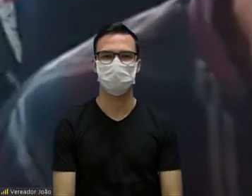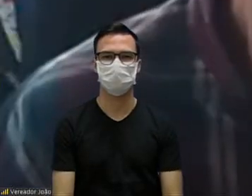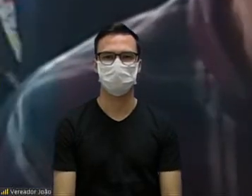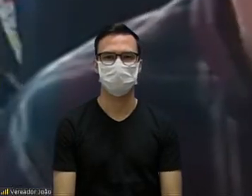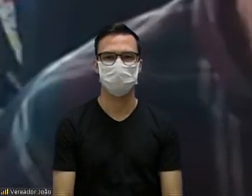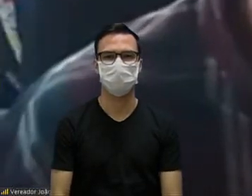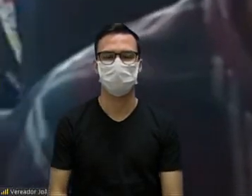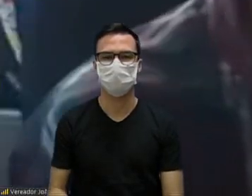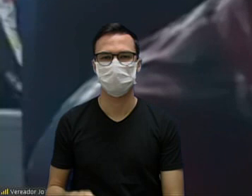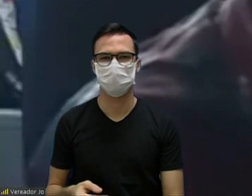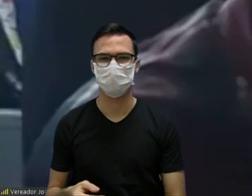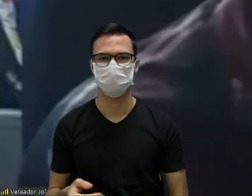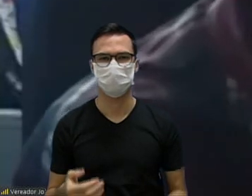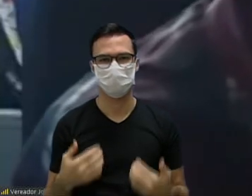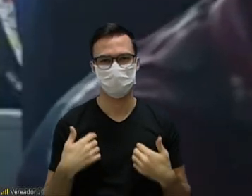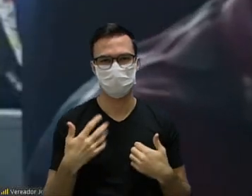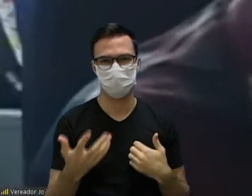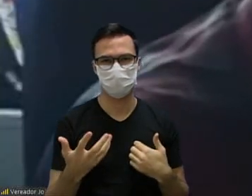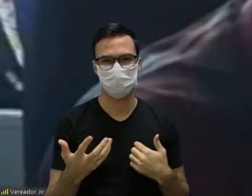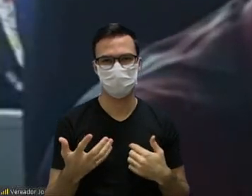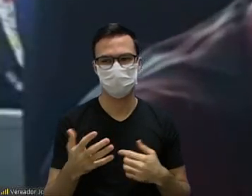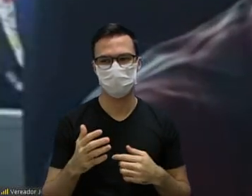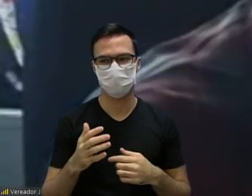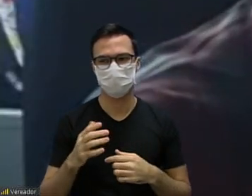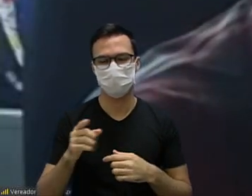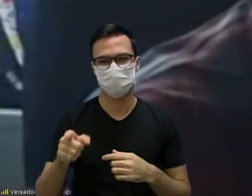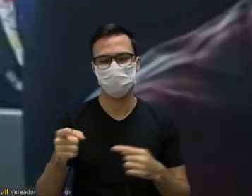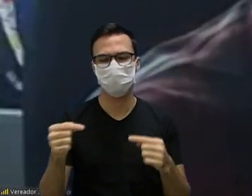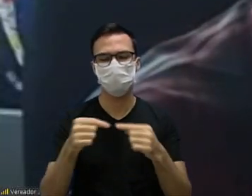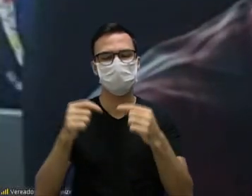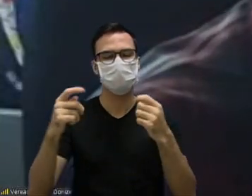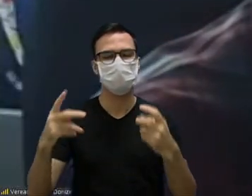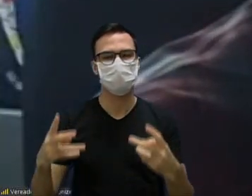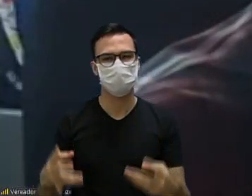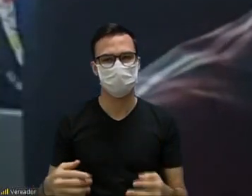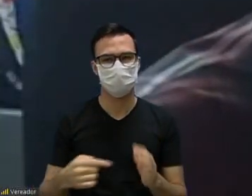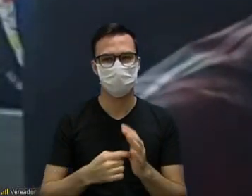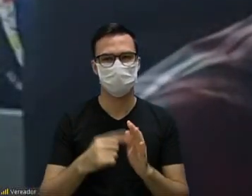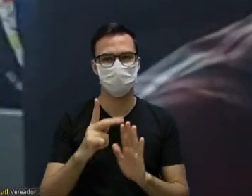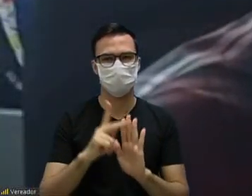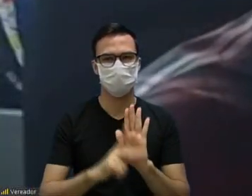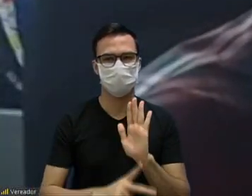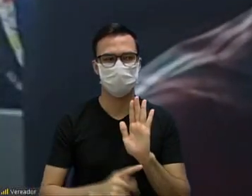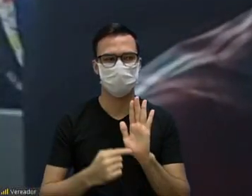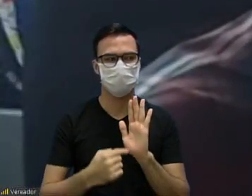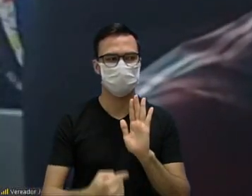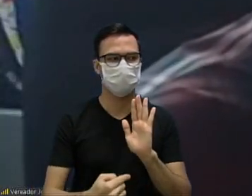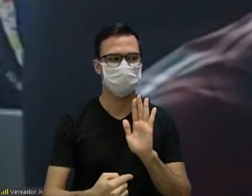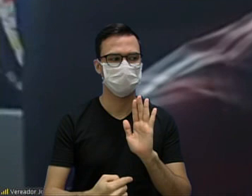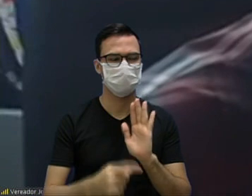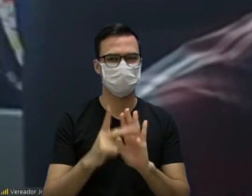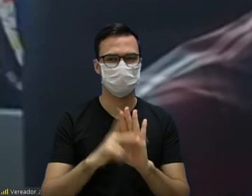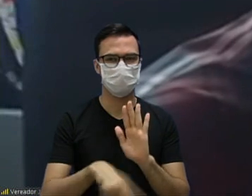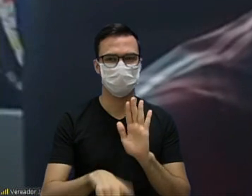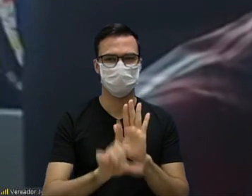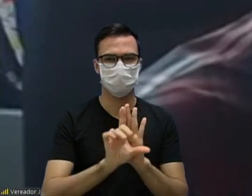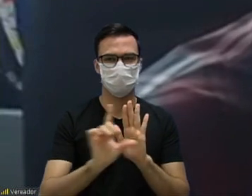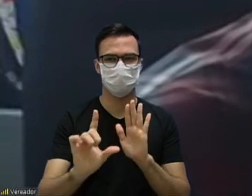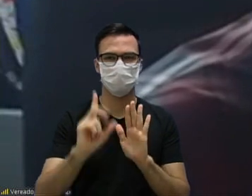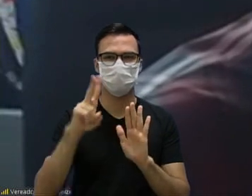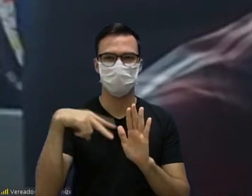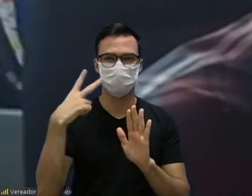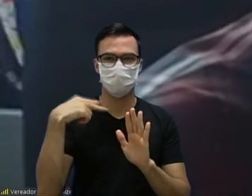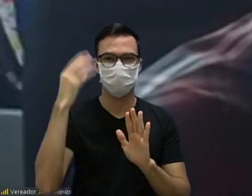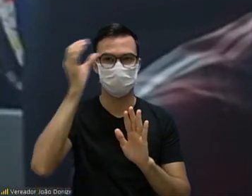eu senhor presidente só para é uma questão só de preciosismo o projeto de lei da vereadora